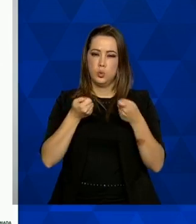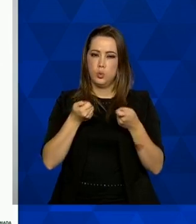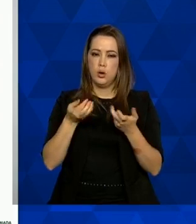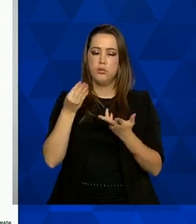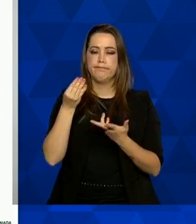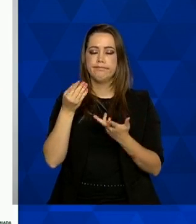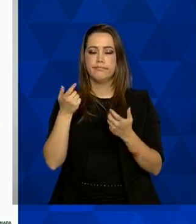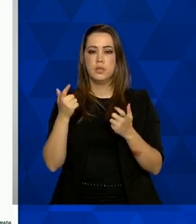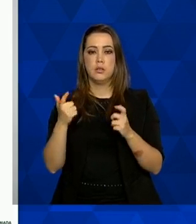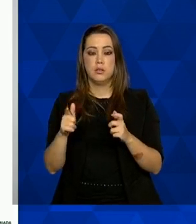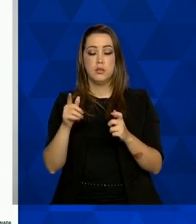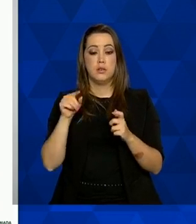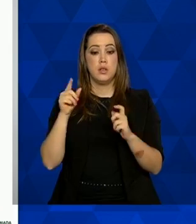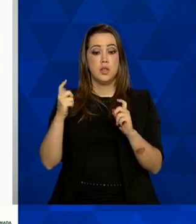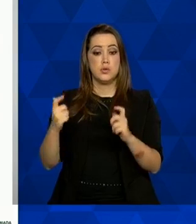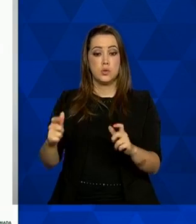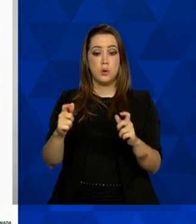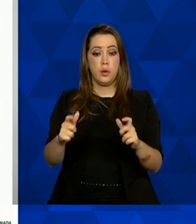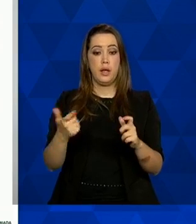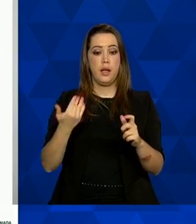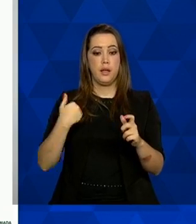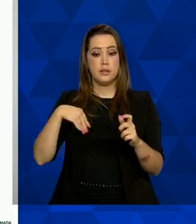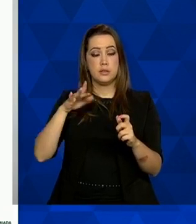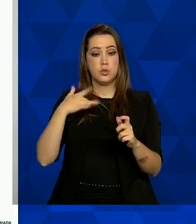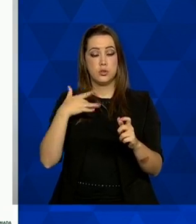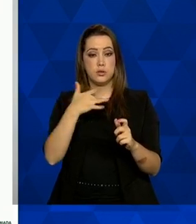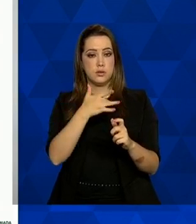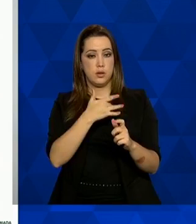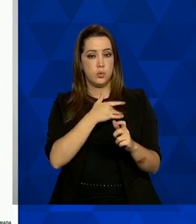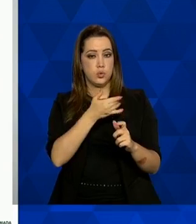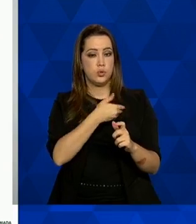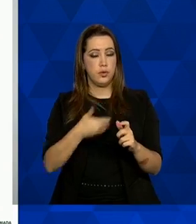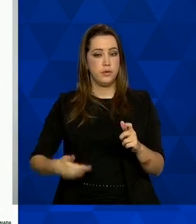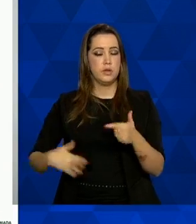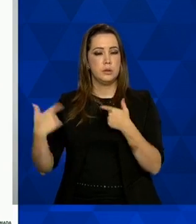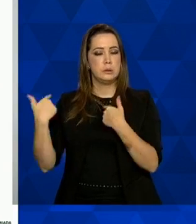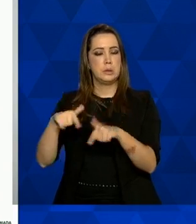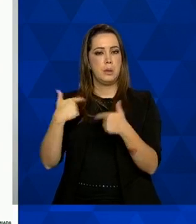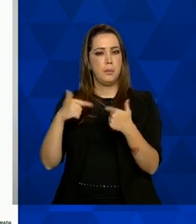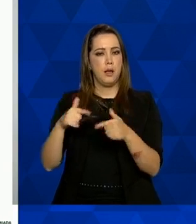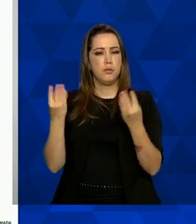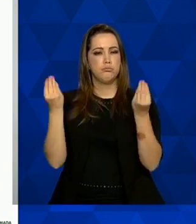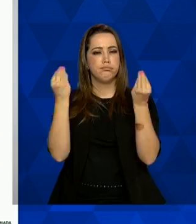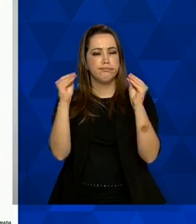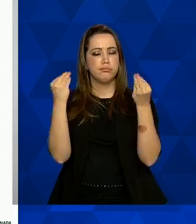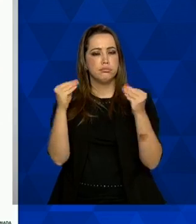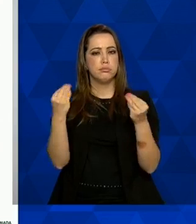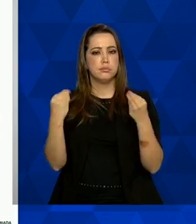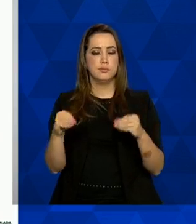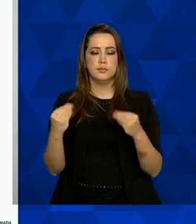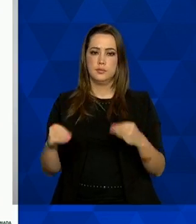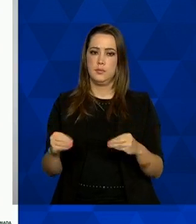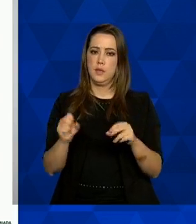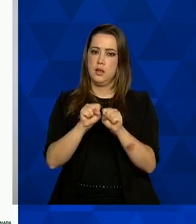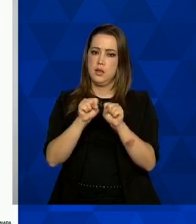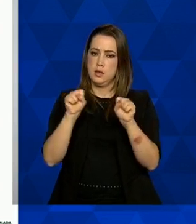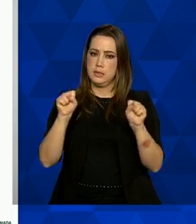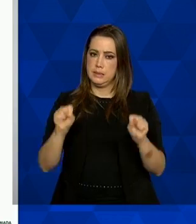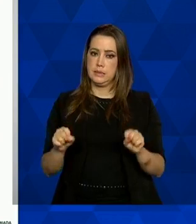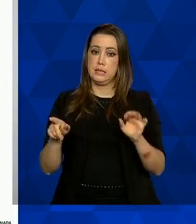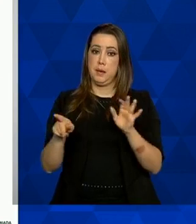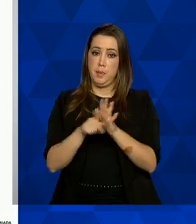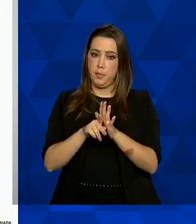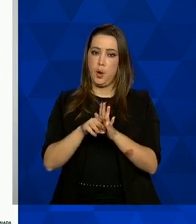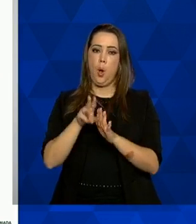laboratorial no qual esses laboratórios de saúde pública trabalham e alimentam essas informações desse sistema que é online